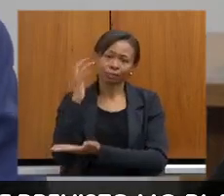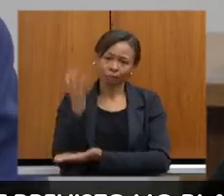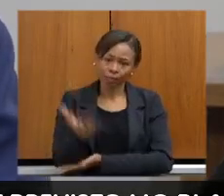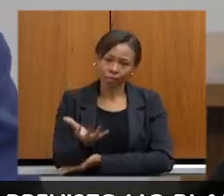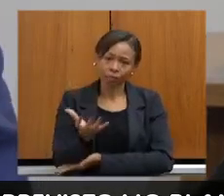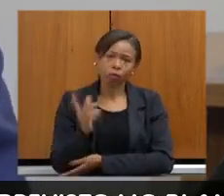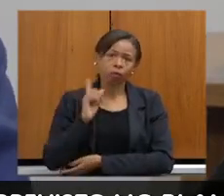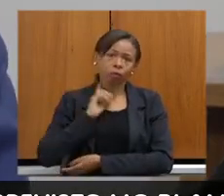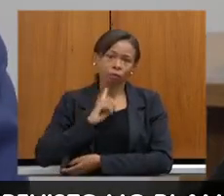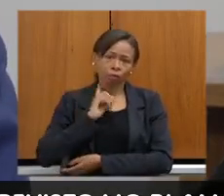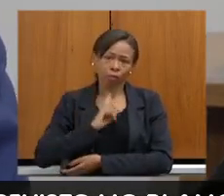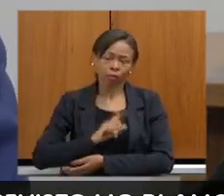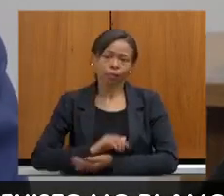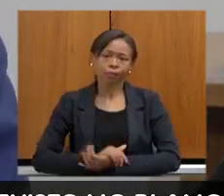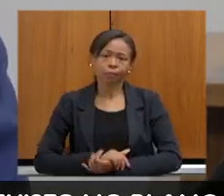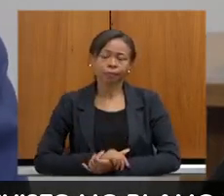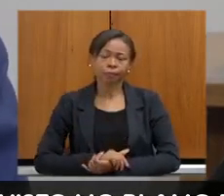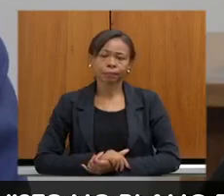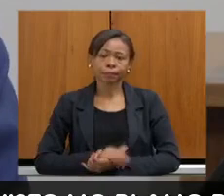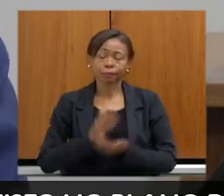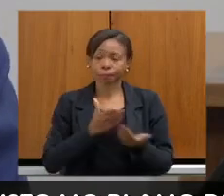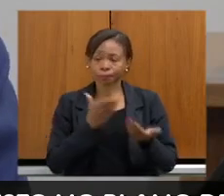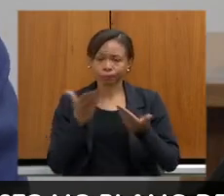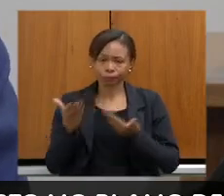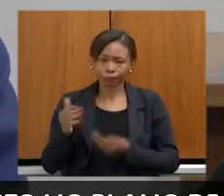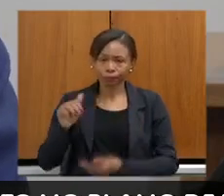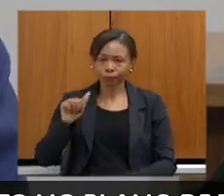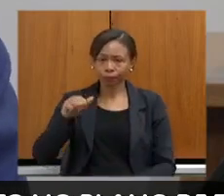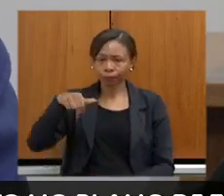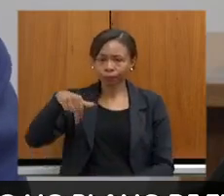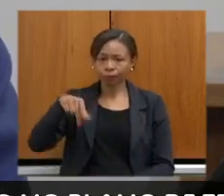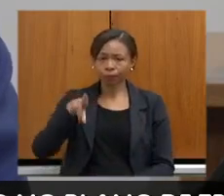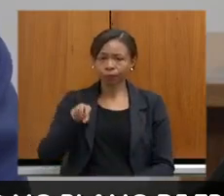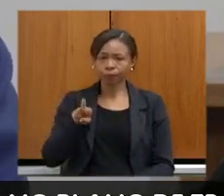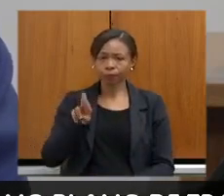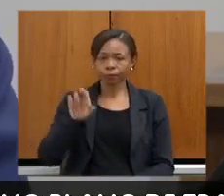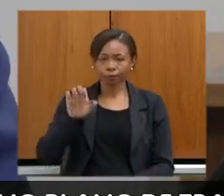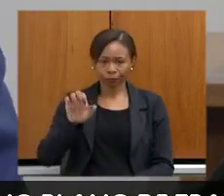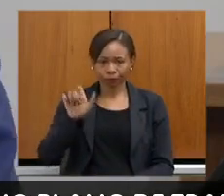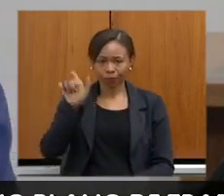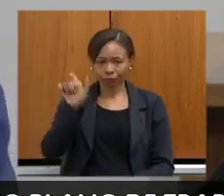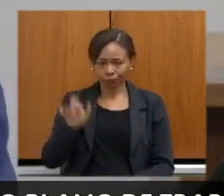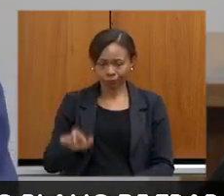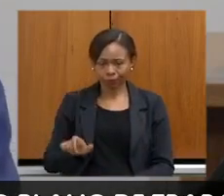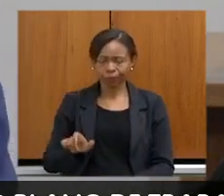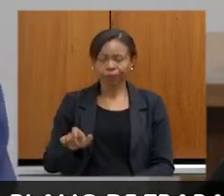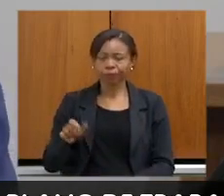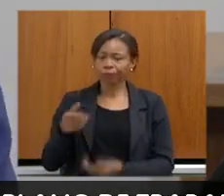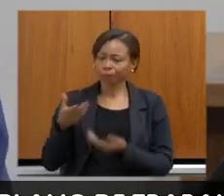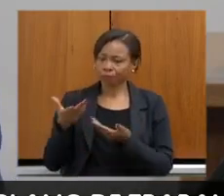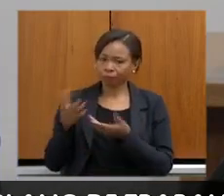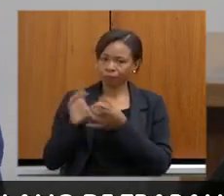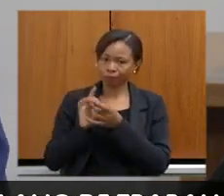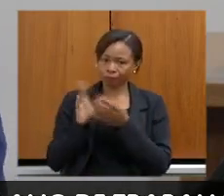Gerais. Eu quero passar a palavra aqui ao senhor André Gonçalves Freitas para que faça as suas contribuições.